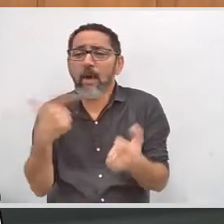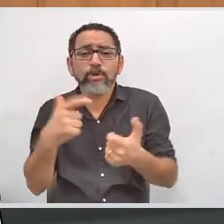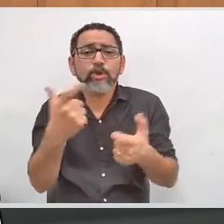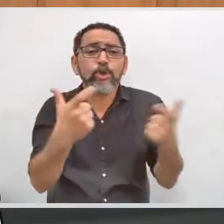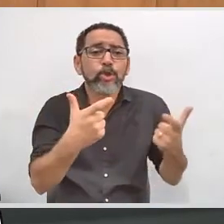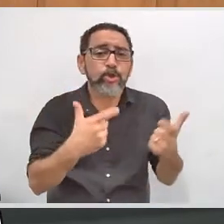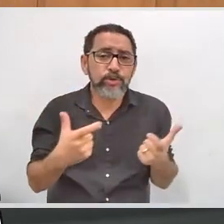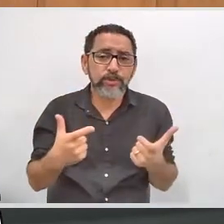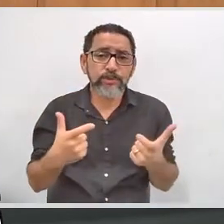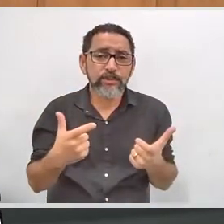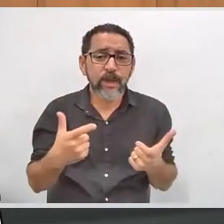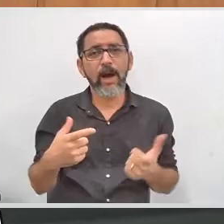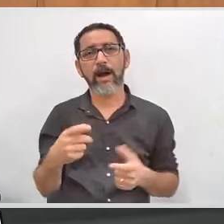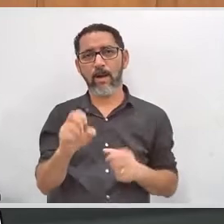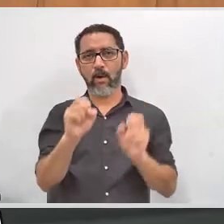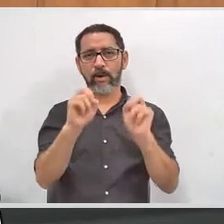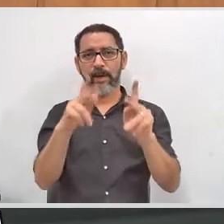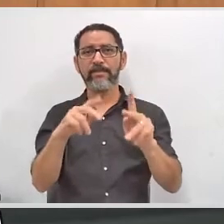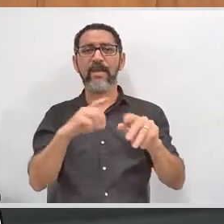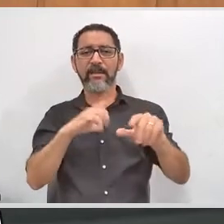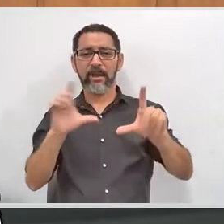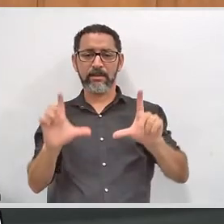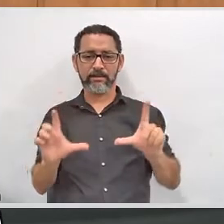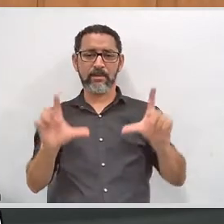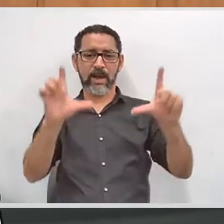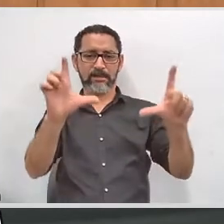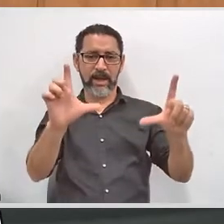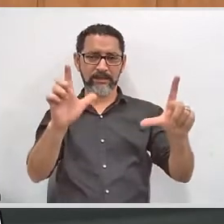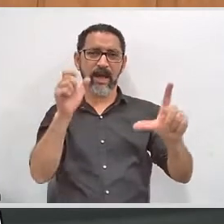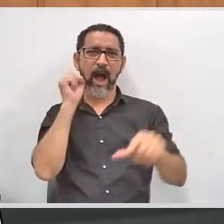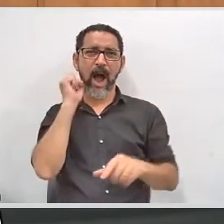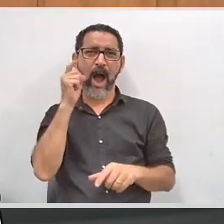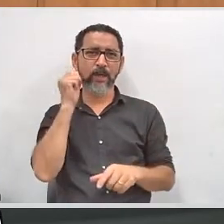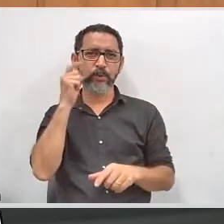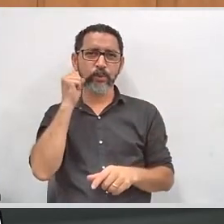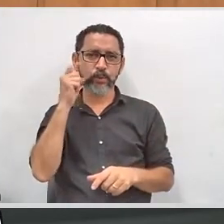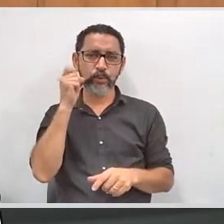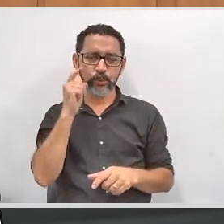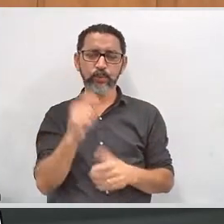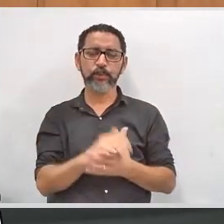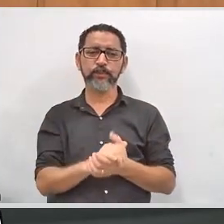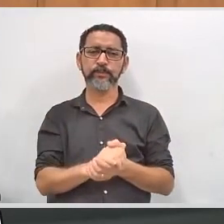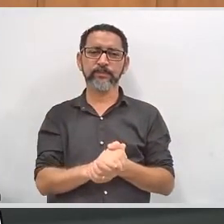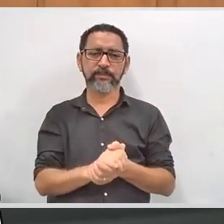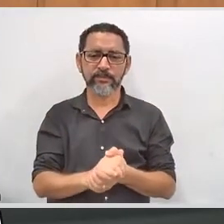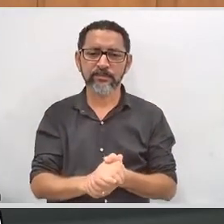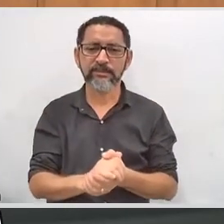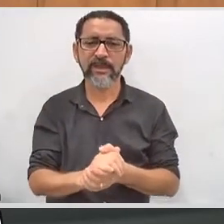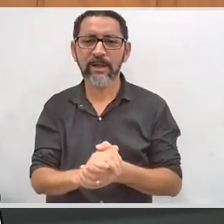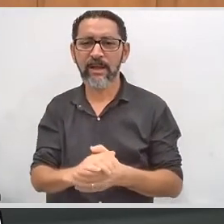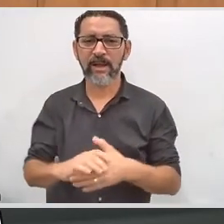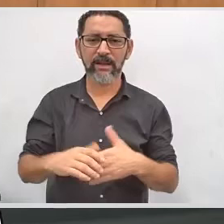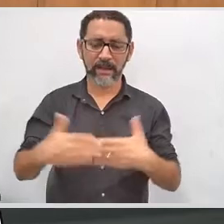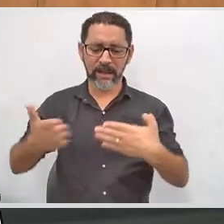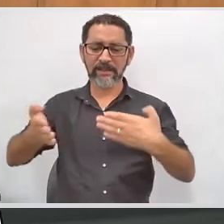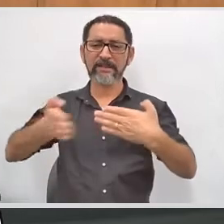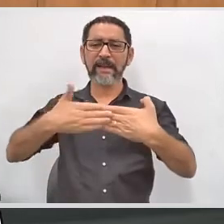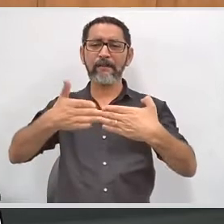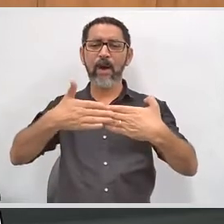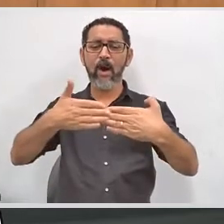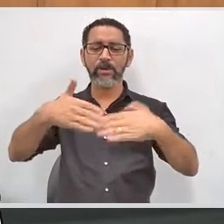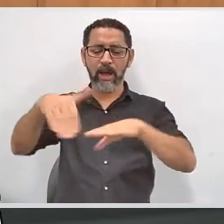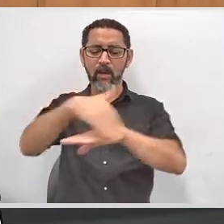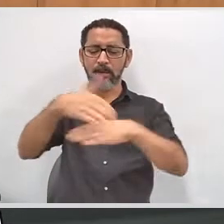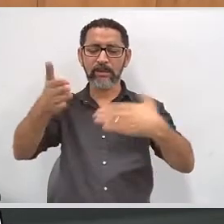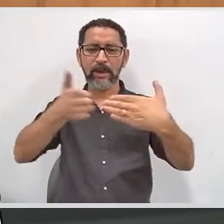eleitor interessado, no momento que ele aporta na escola onde existe a